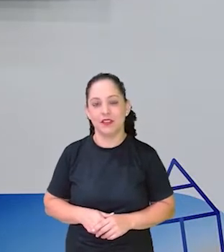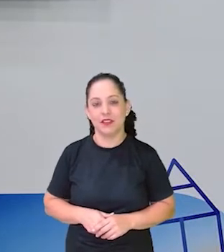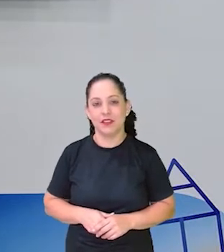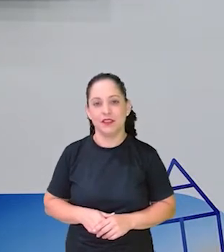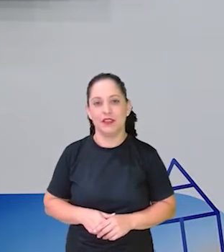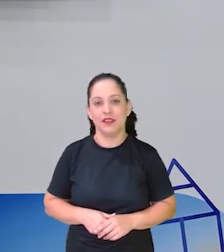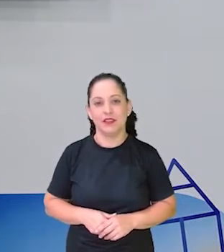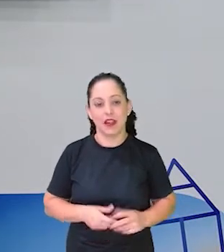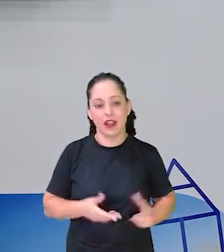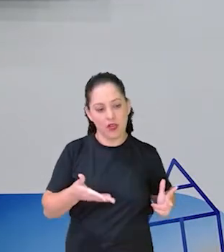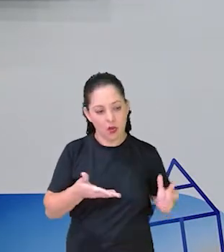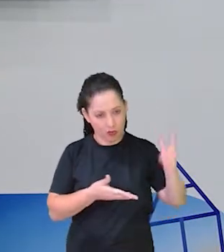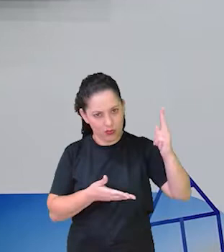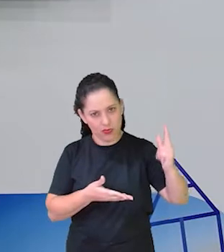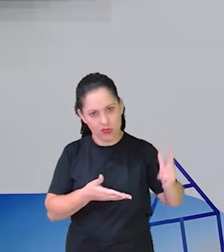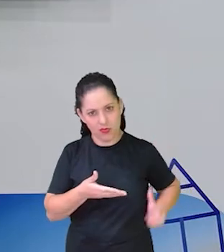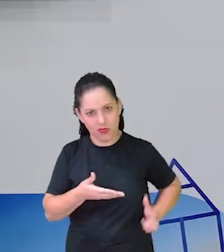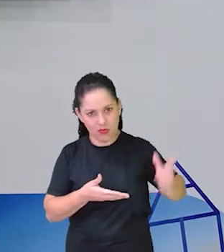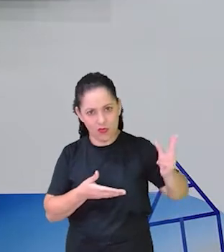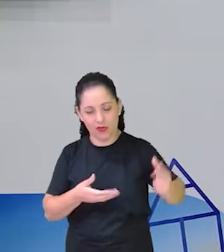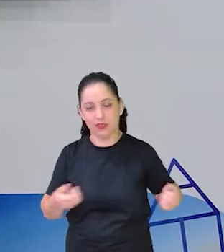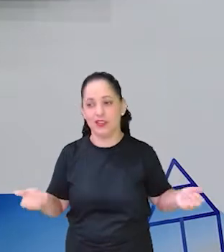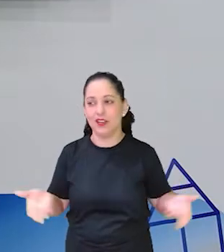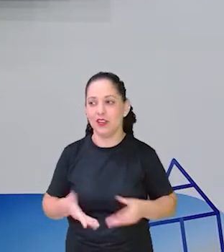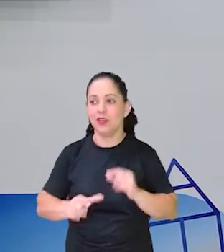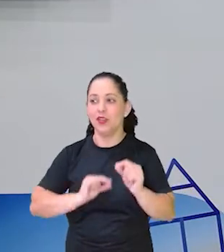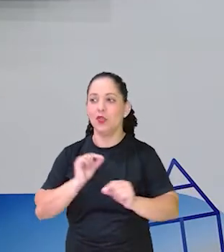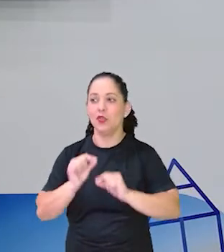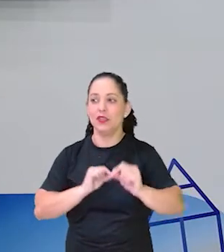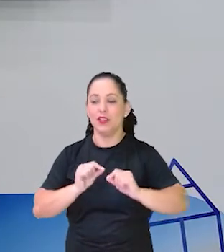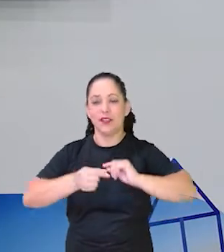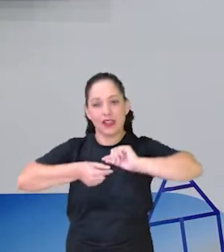Cortou aqui E aí você pode fazer assim ó